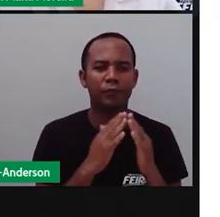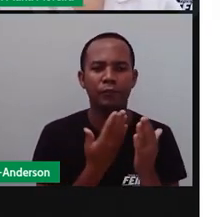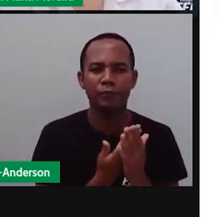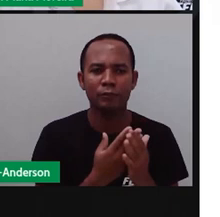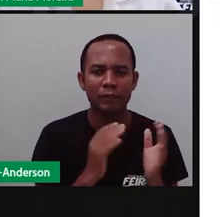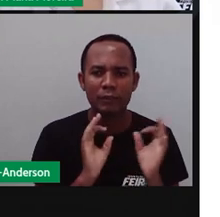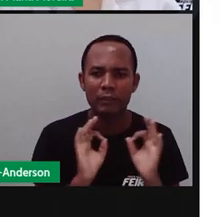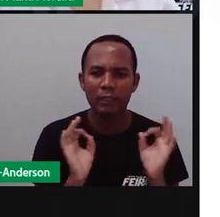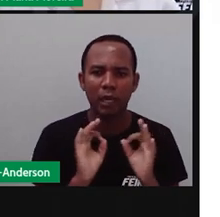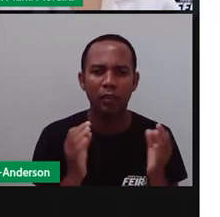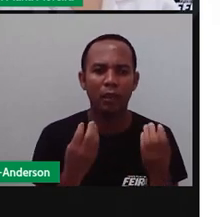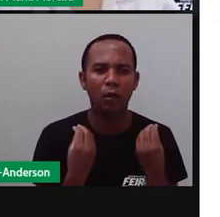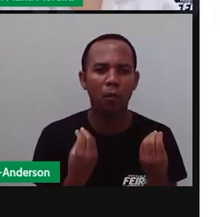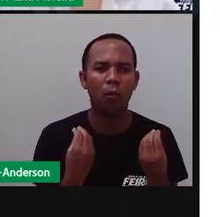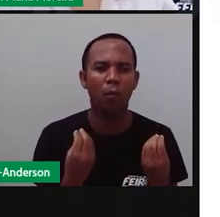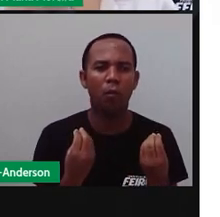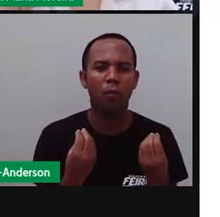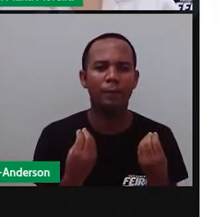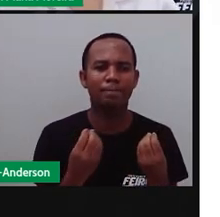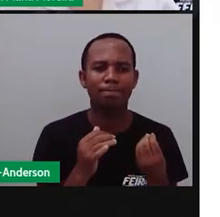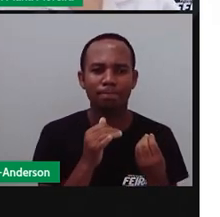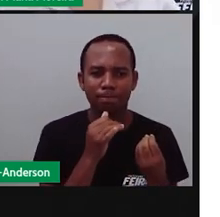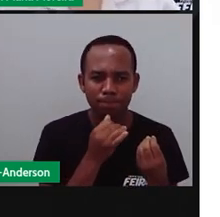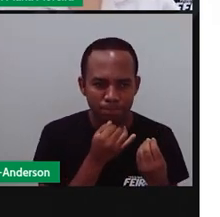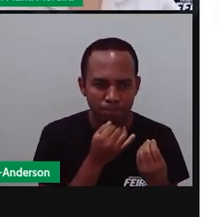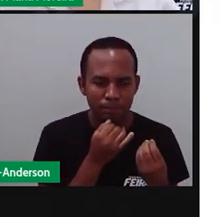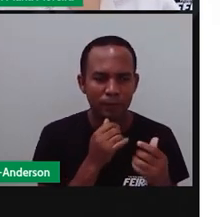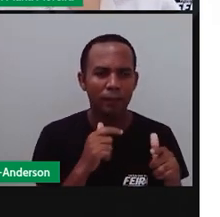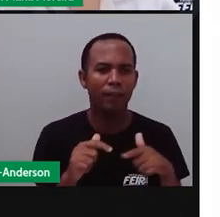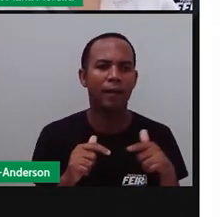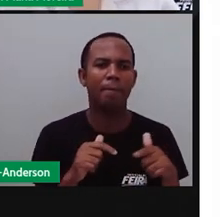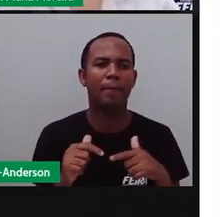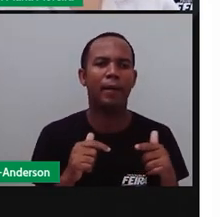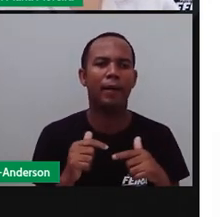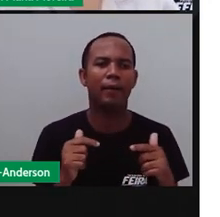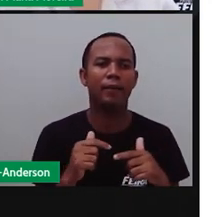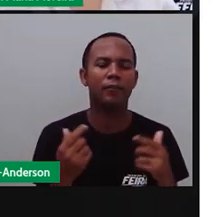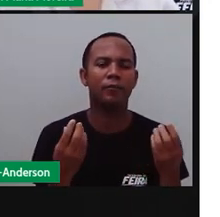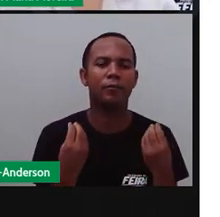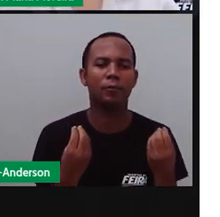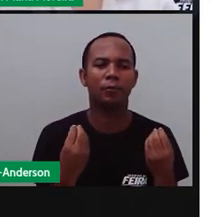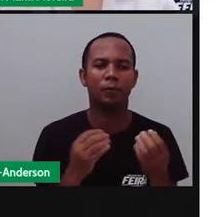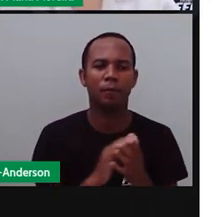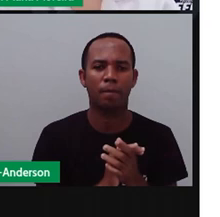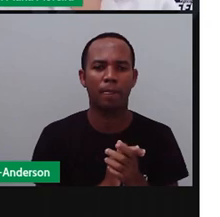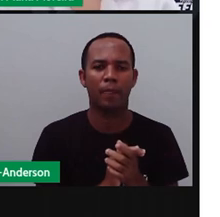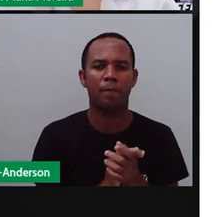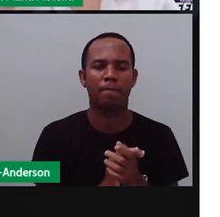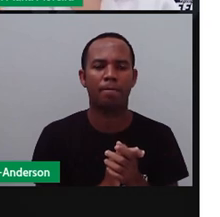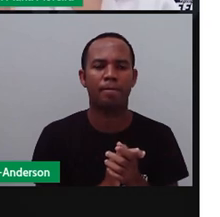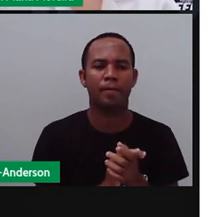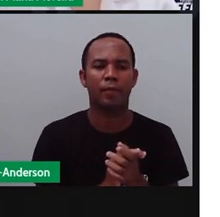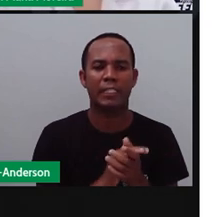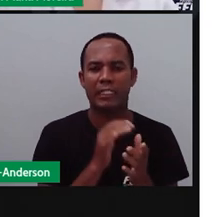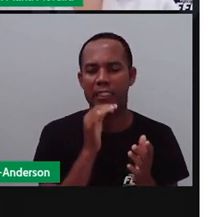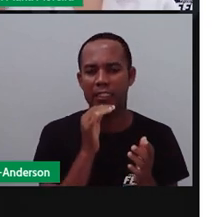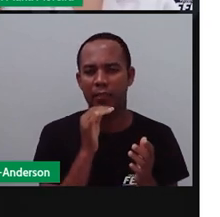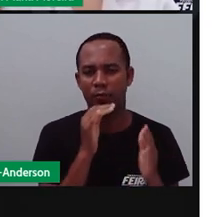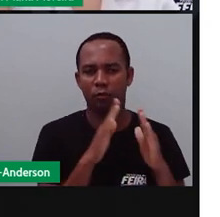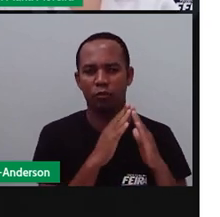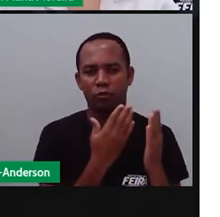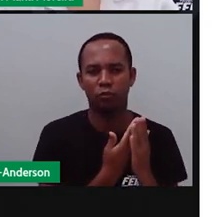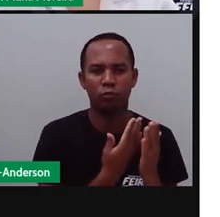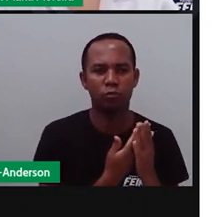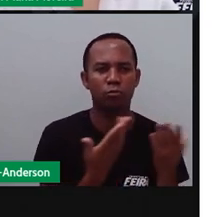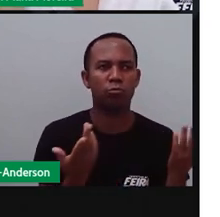E aí, a gente vai ficar triste porque foi todo um trabalho e a quer o quê? A recompensa disso. E a recompensa disso é que a aula vá lá, que